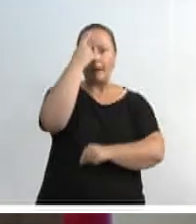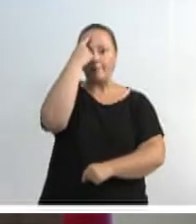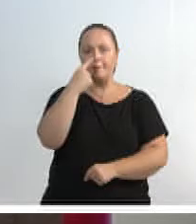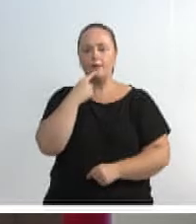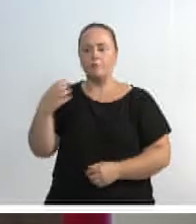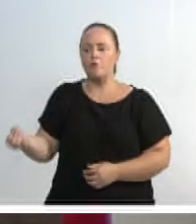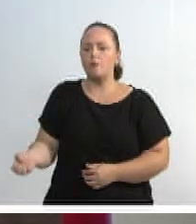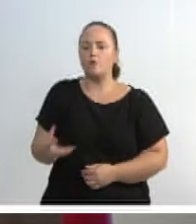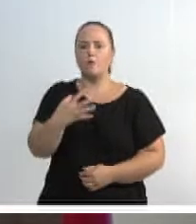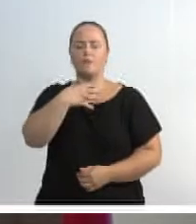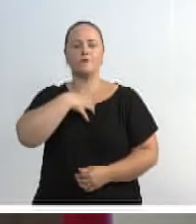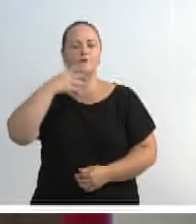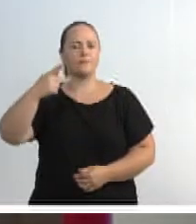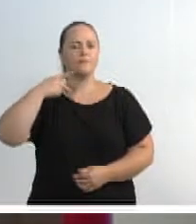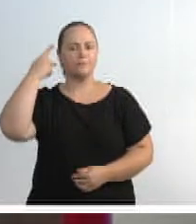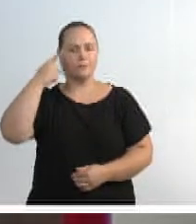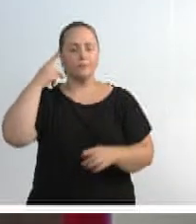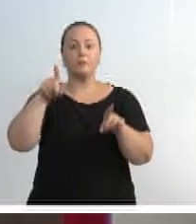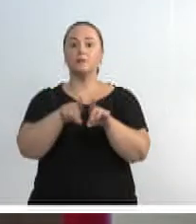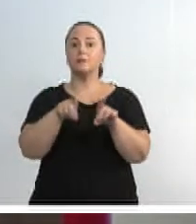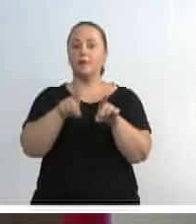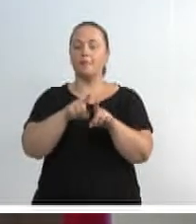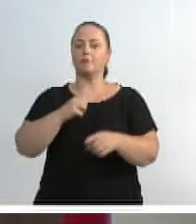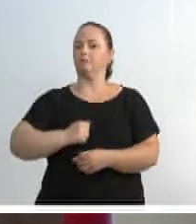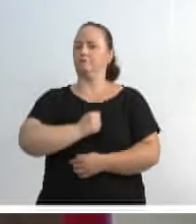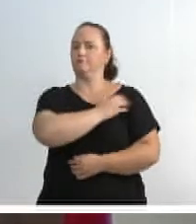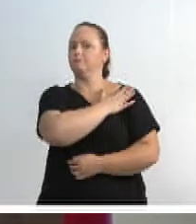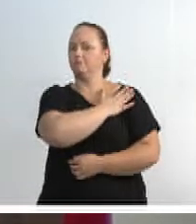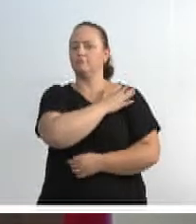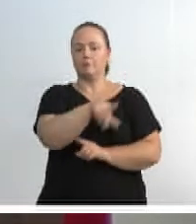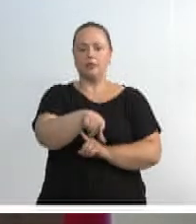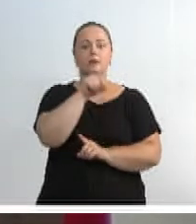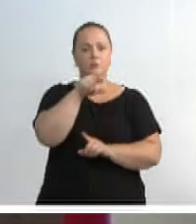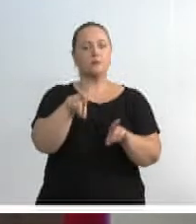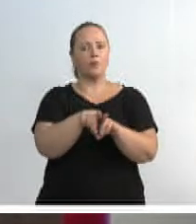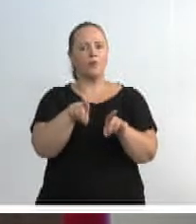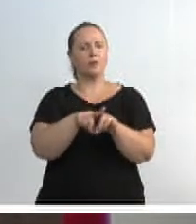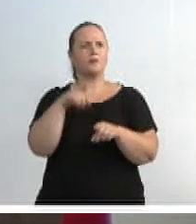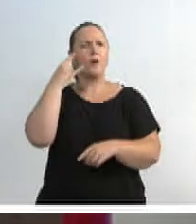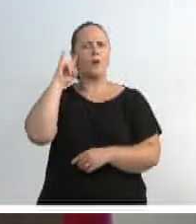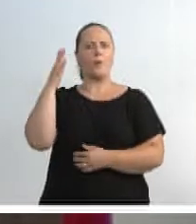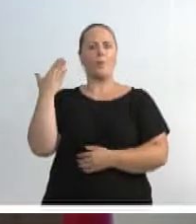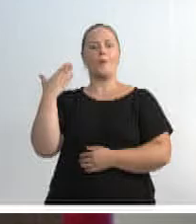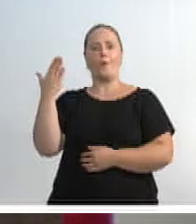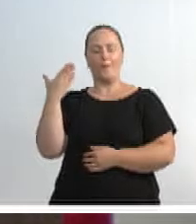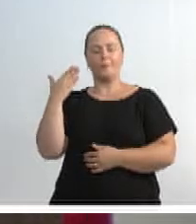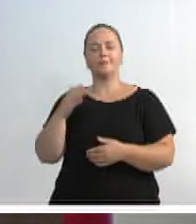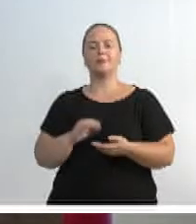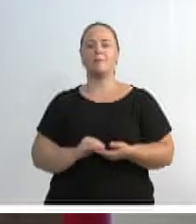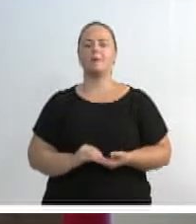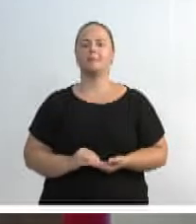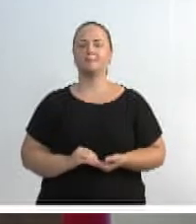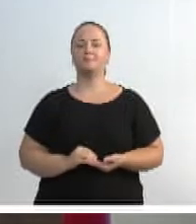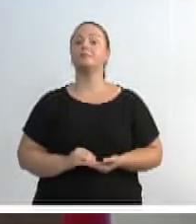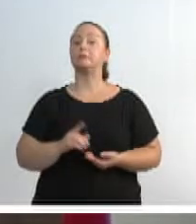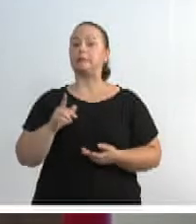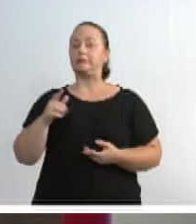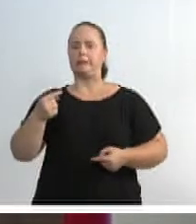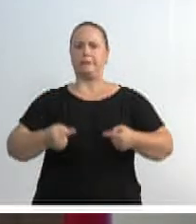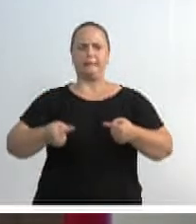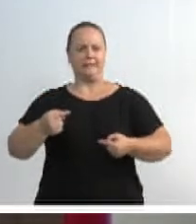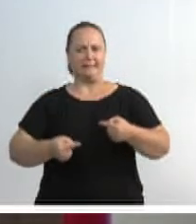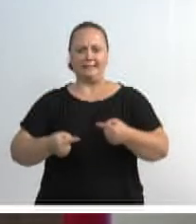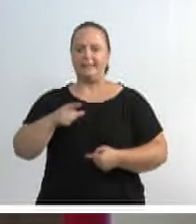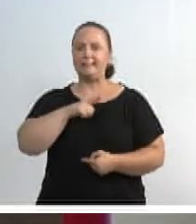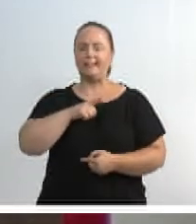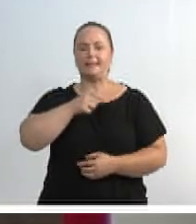política no Brasil. Inclusive, o prefeito, Napoleão Bernardes, foi um dos selecionados na última edição. É bastante concorrido, nós passamos